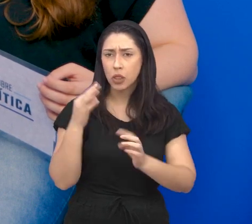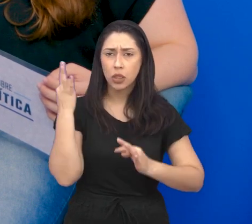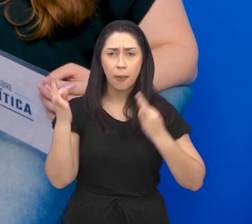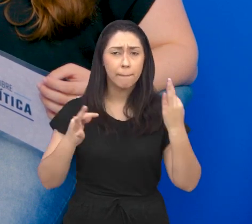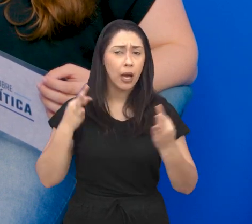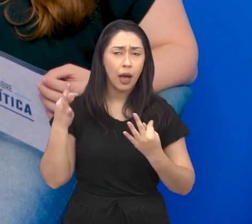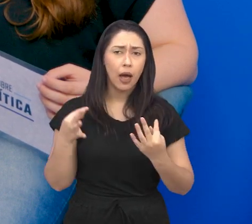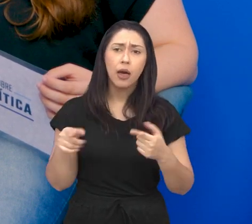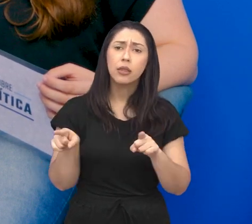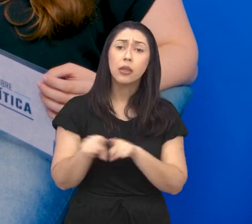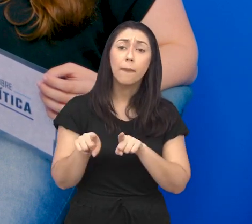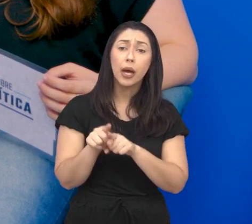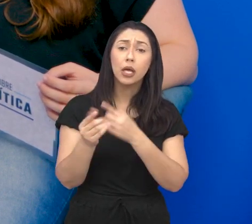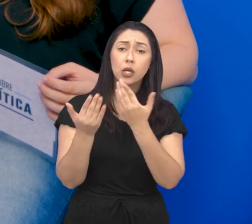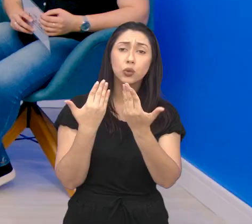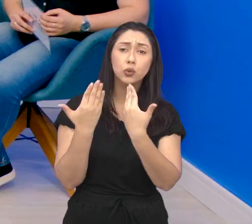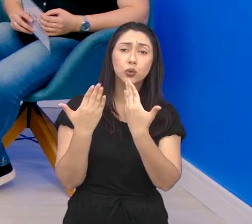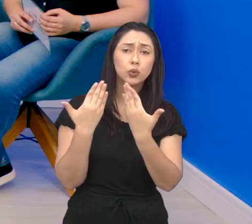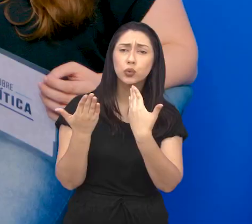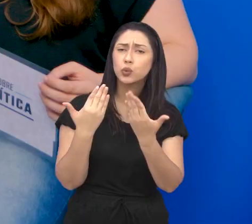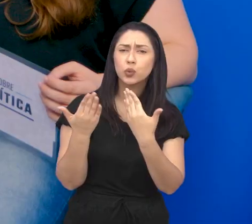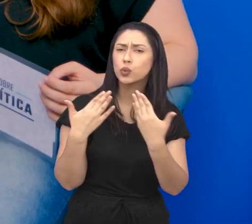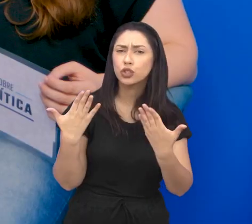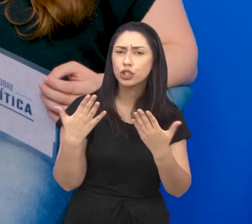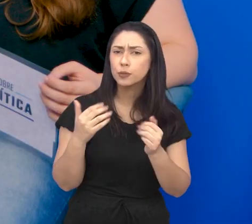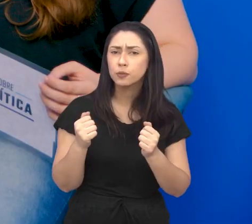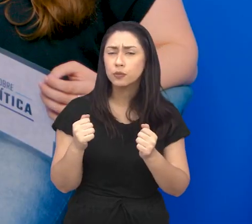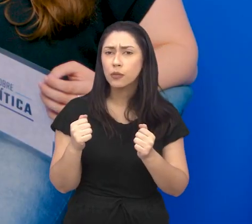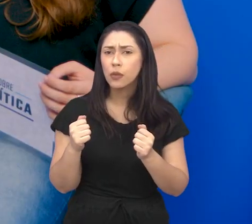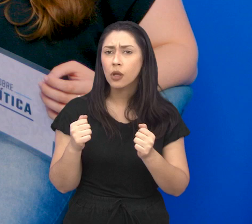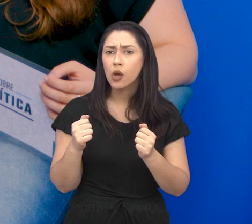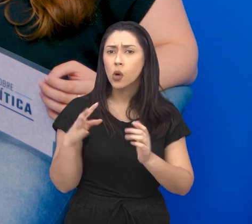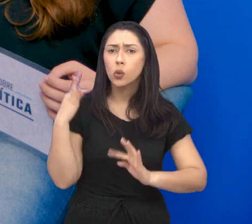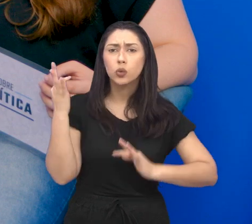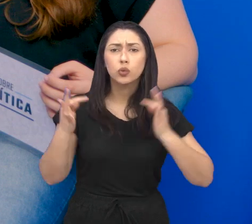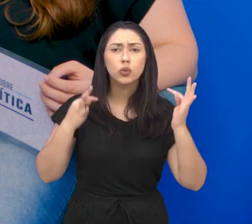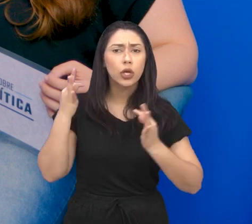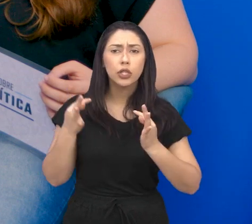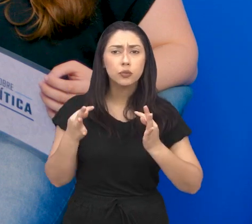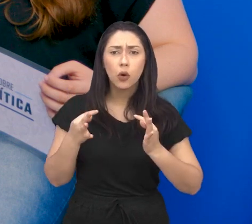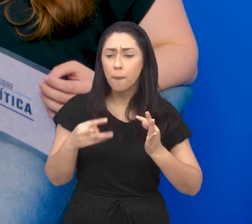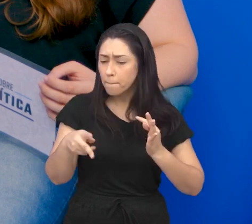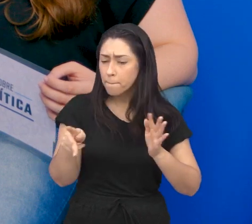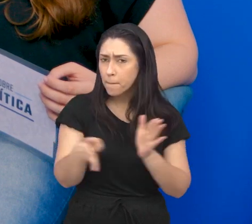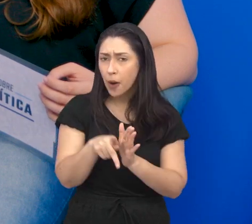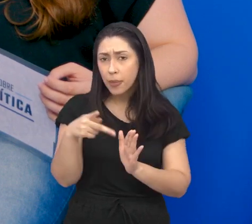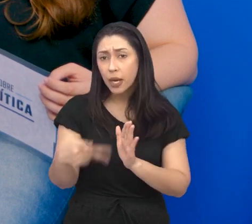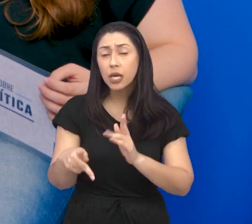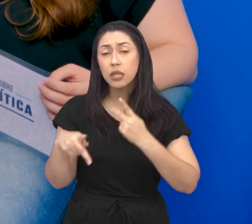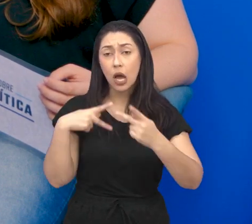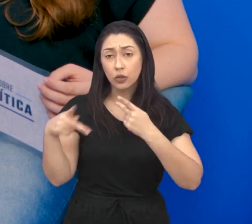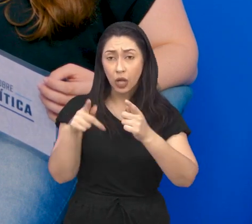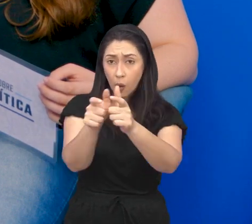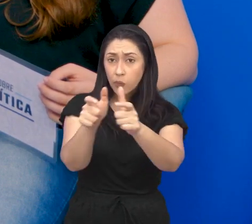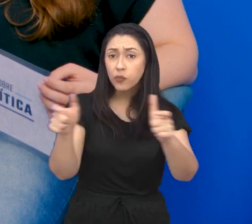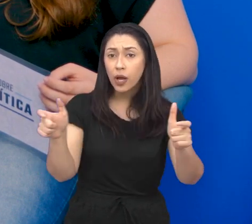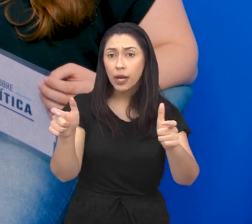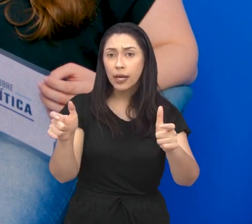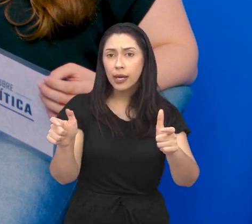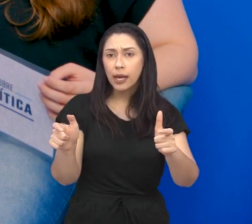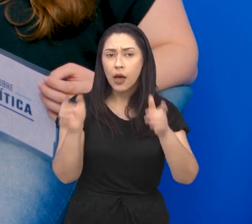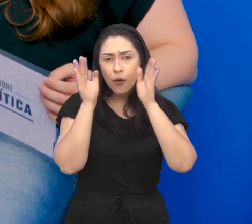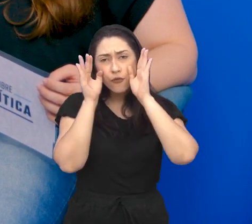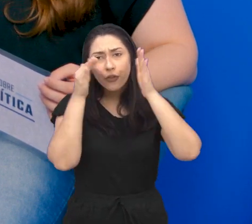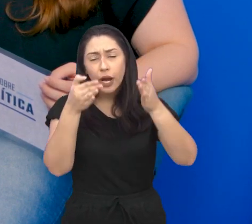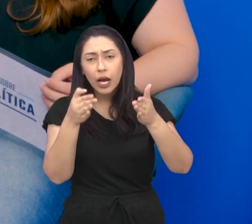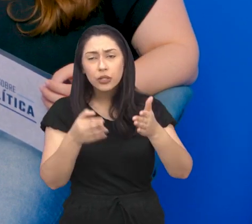respeito da expansão do turismo local, por exemplo, levando em conta os